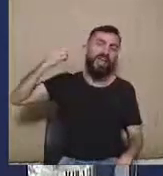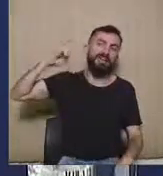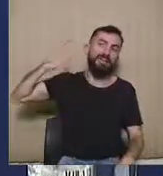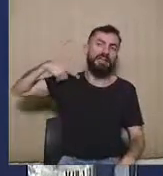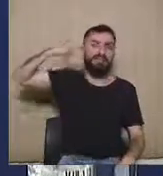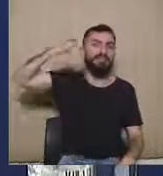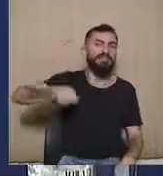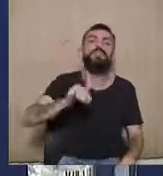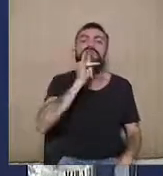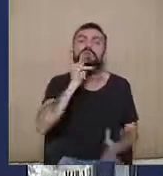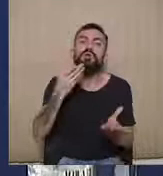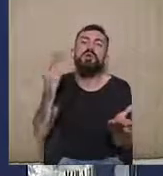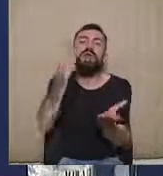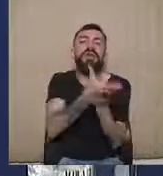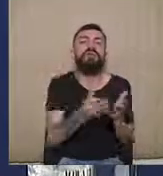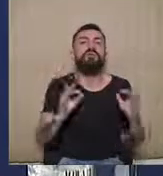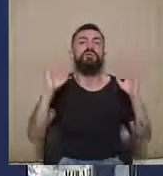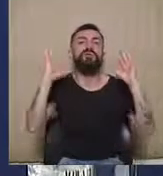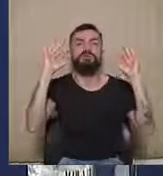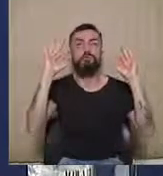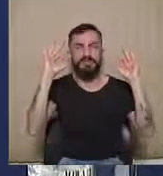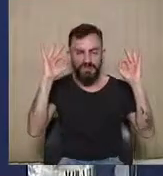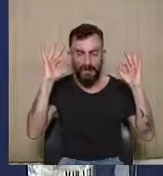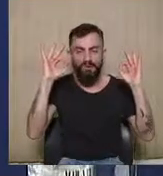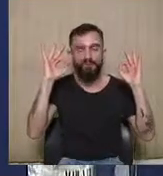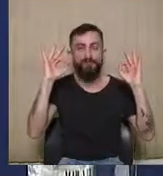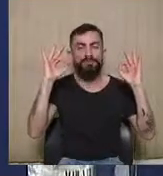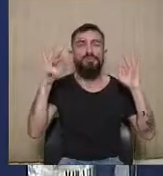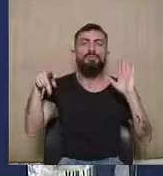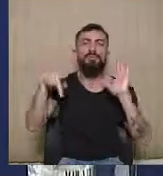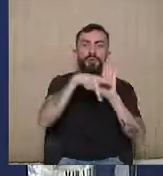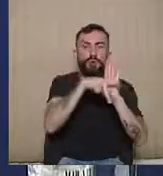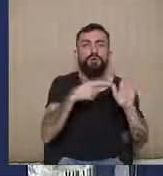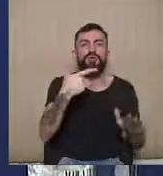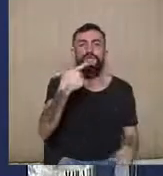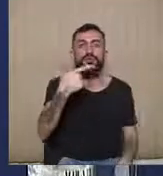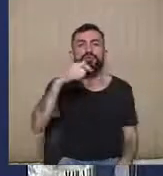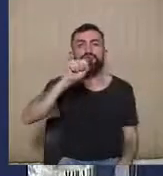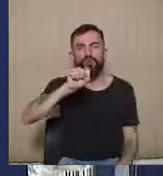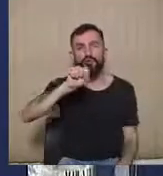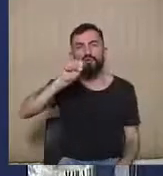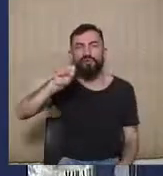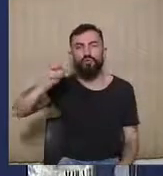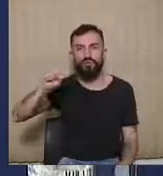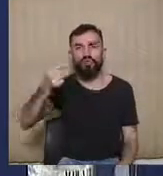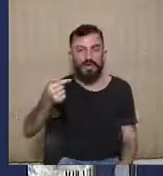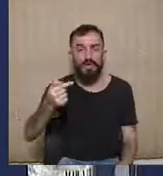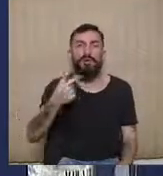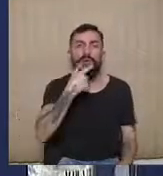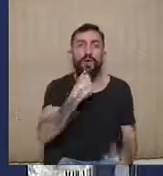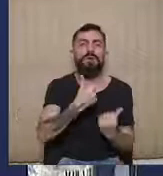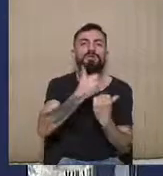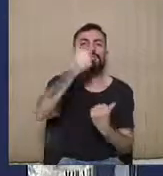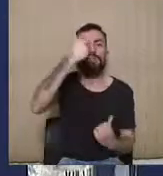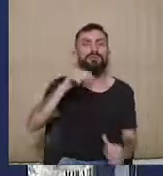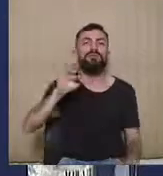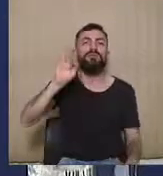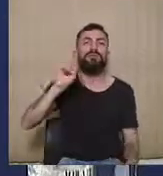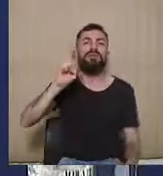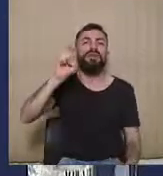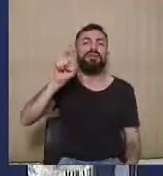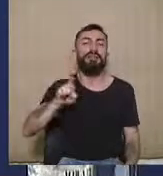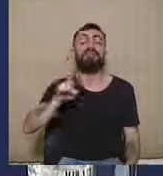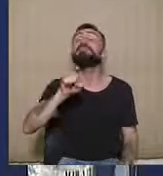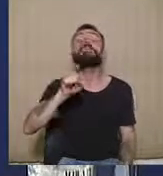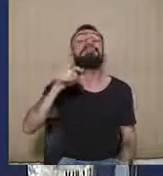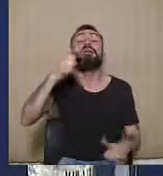o acordo no Recurso Especial 28887, do ministro Félix Fischer, que vai